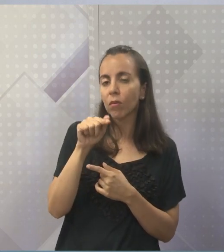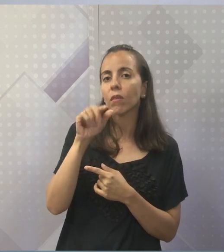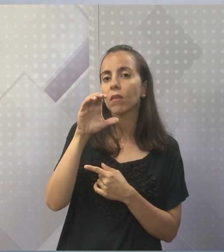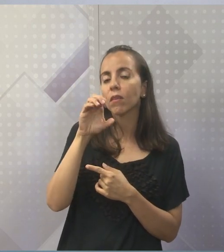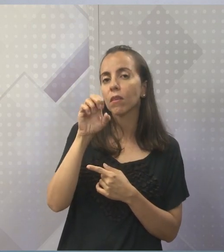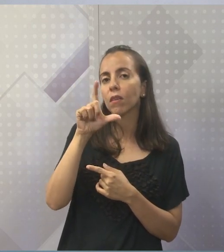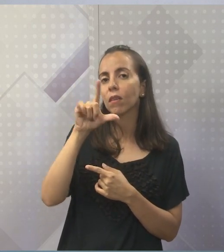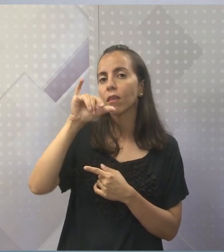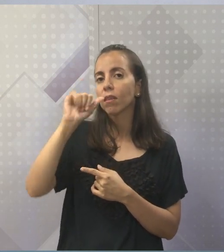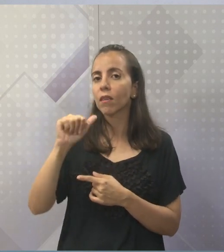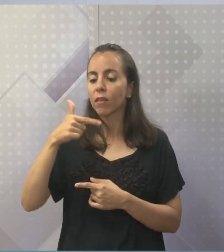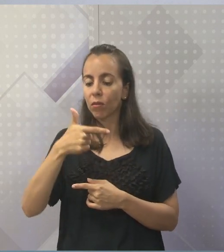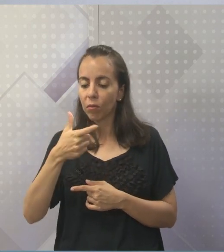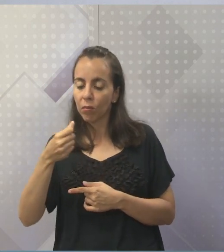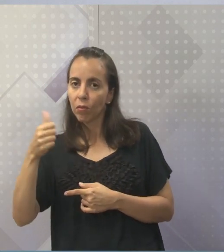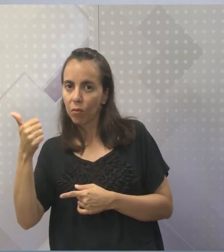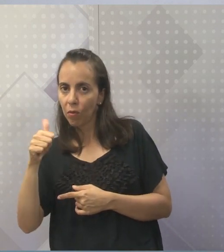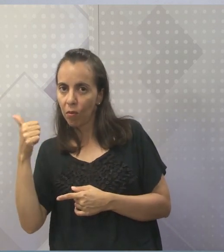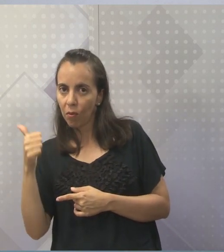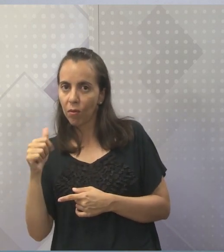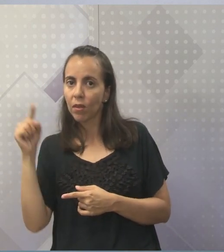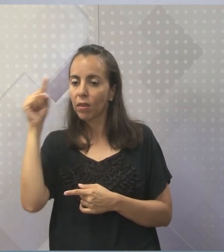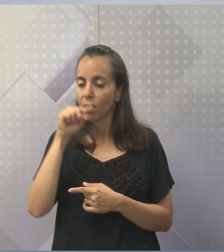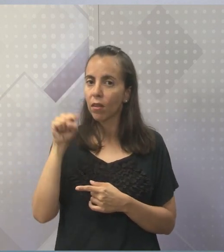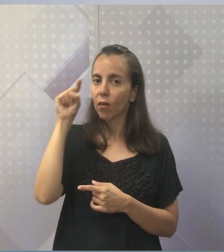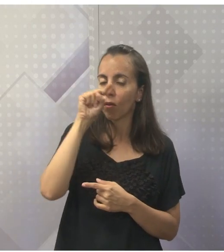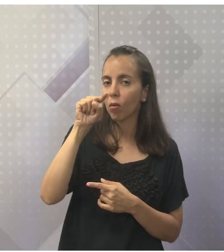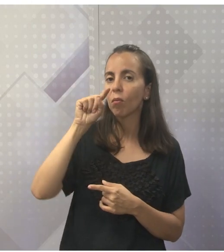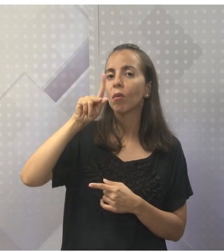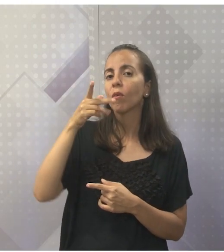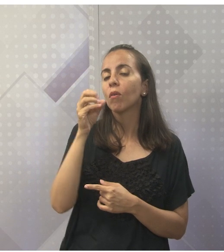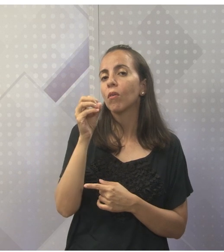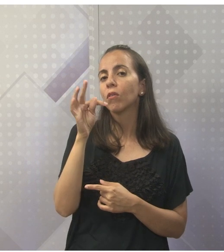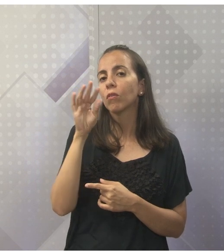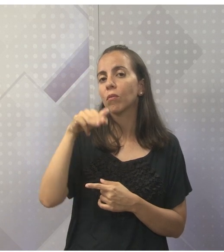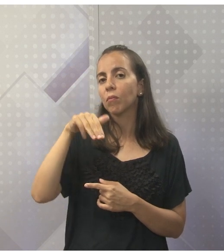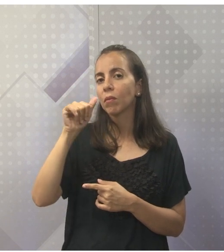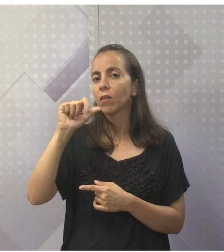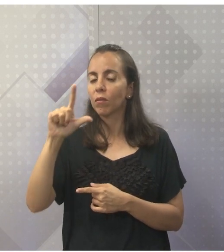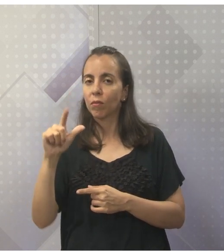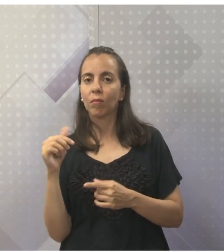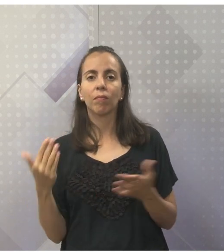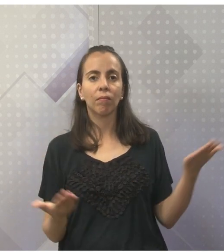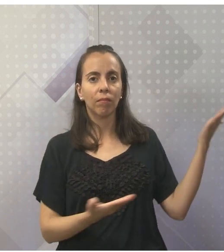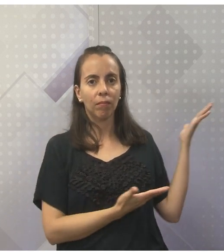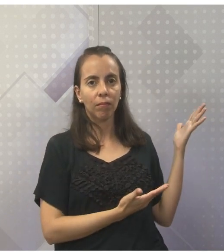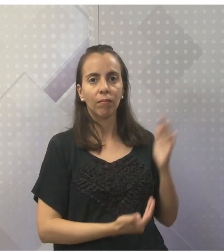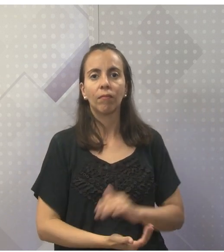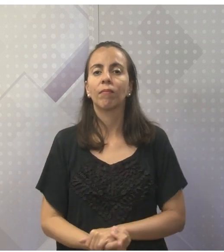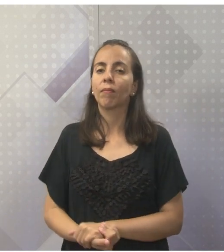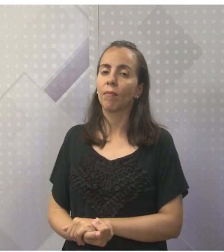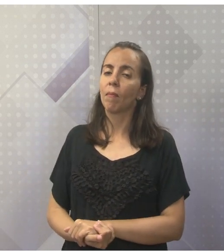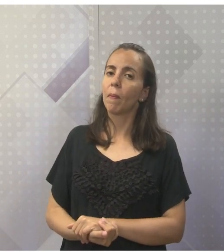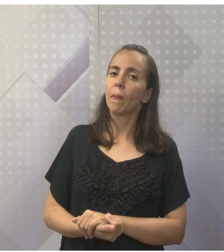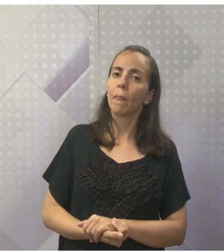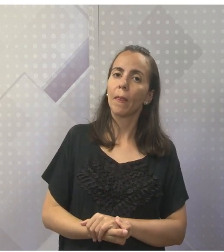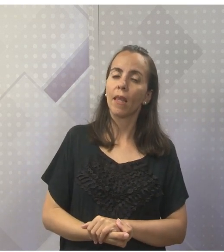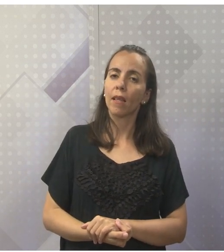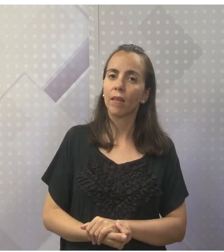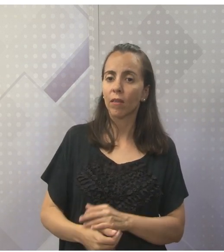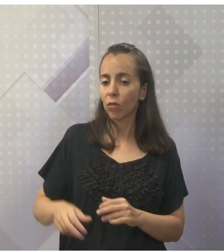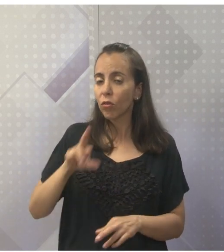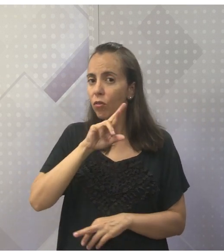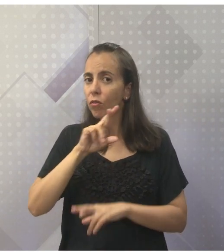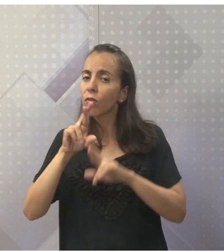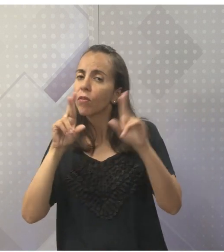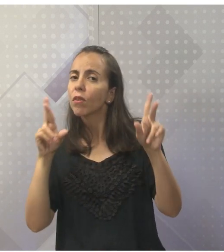arroba.email.com, tá bom? Então, vamos lá, só esse questionário. Olha só, sinto uma diferença